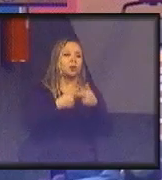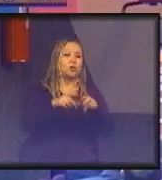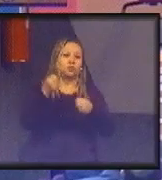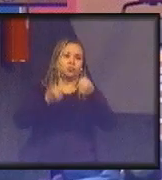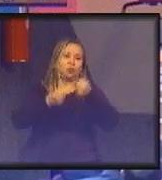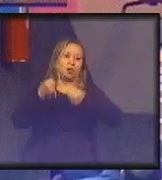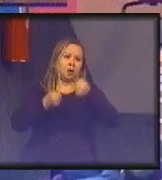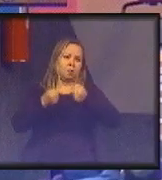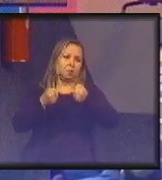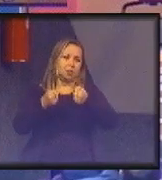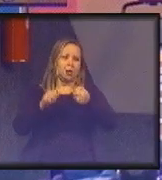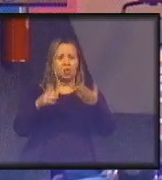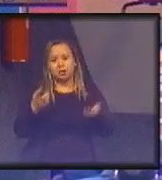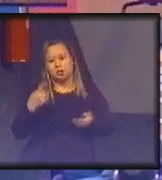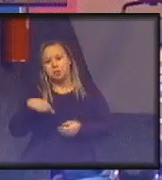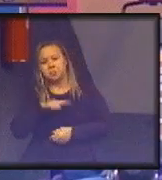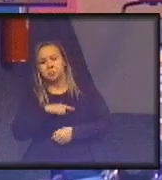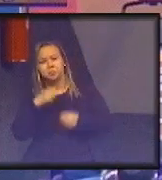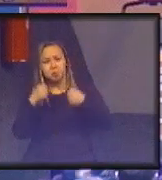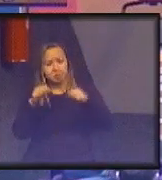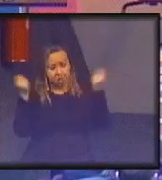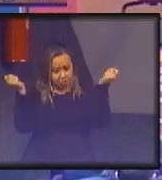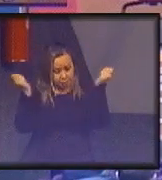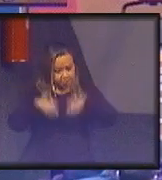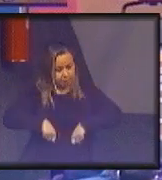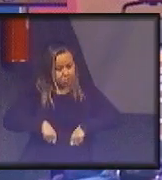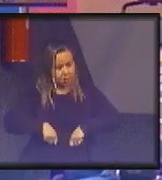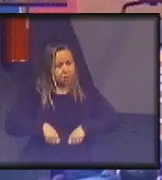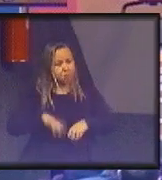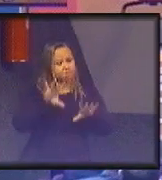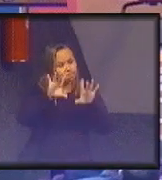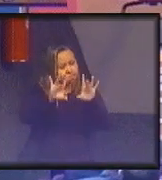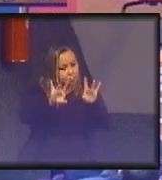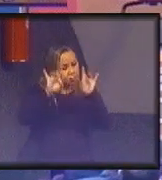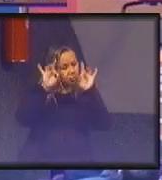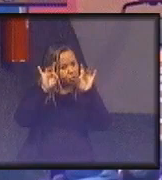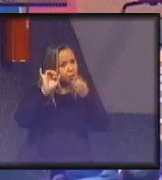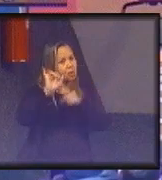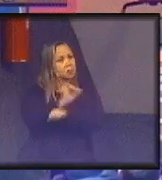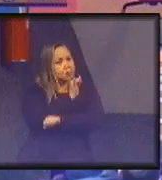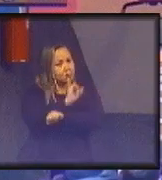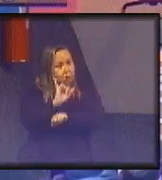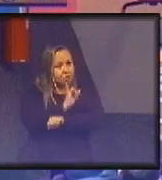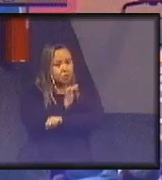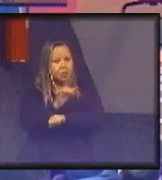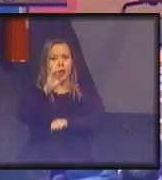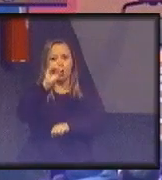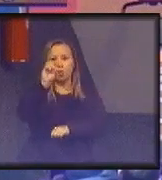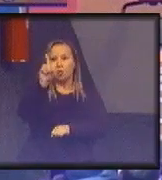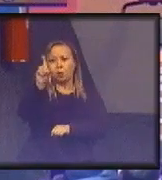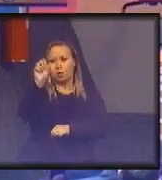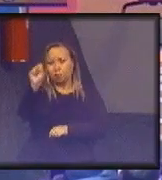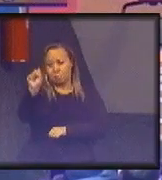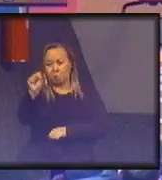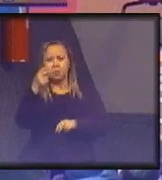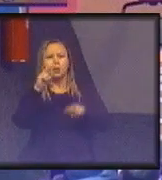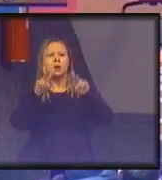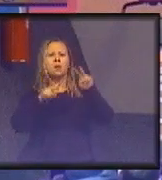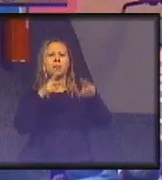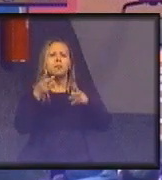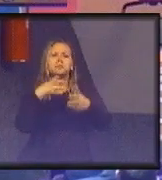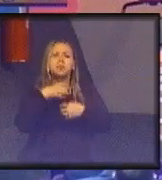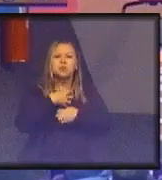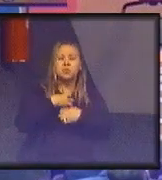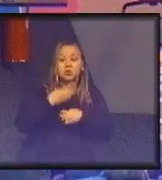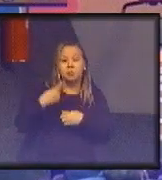Então, gente tem que ter a capacidade de escolher estrategicamente os ODSs, ver de que maneira